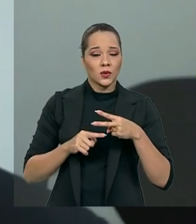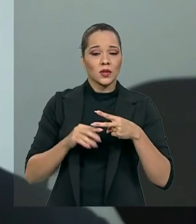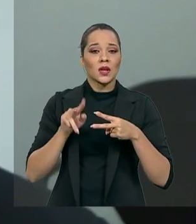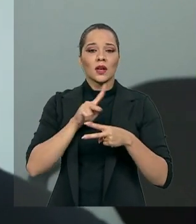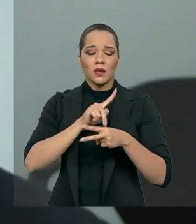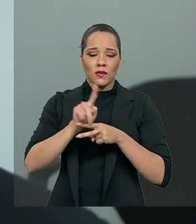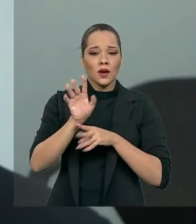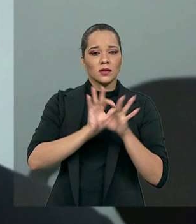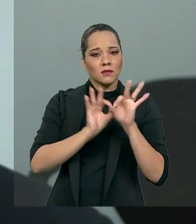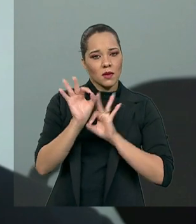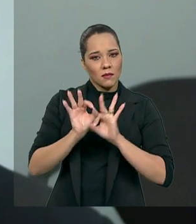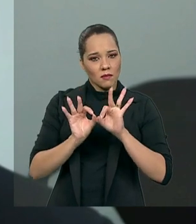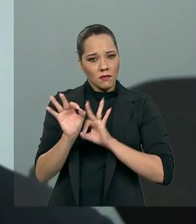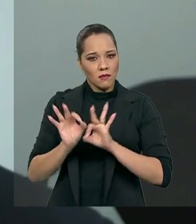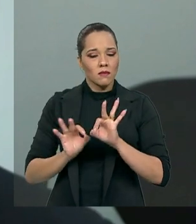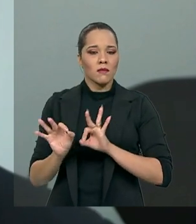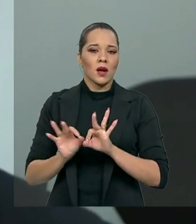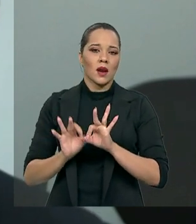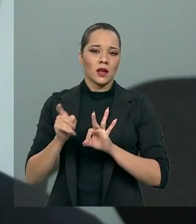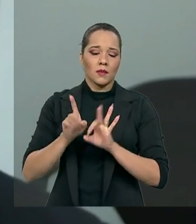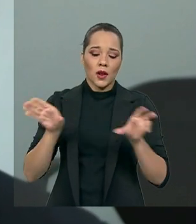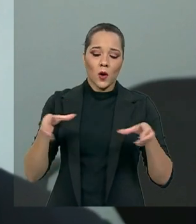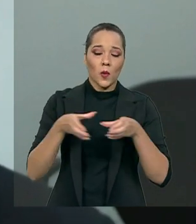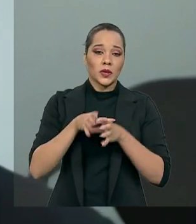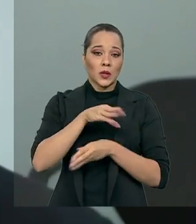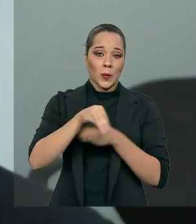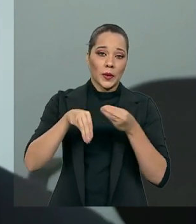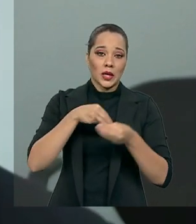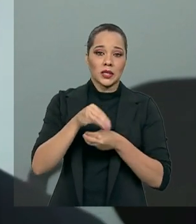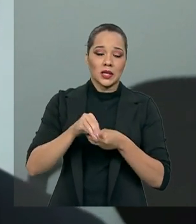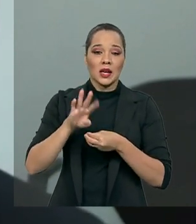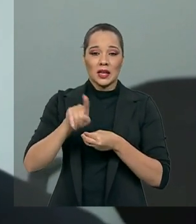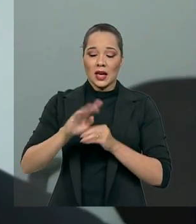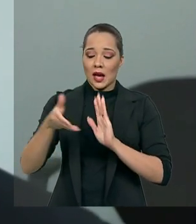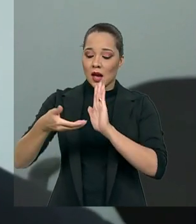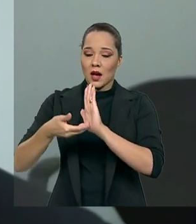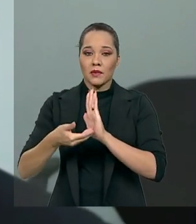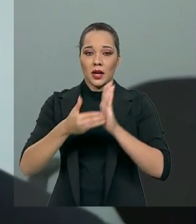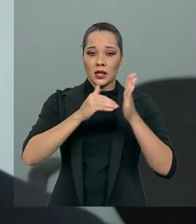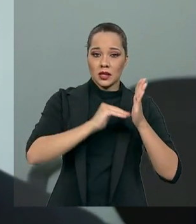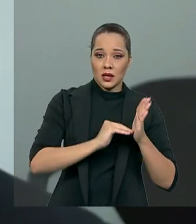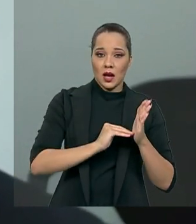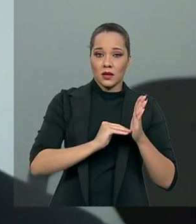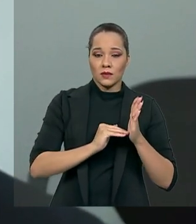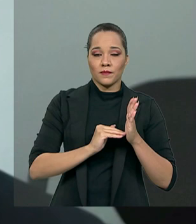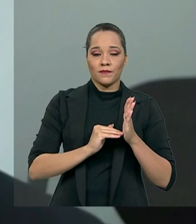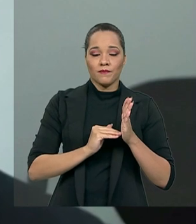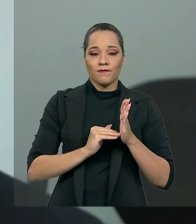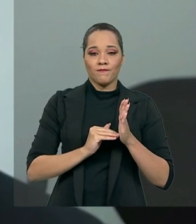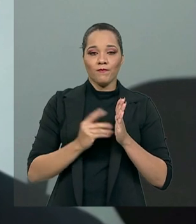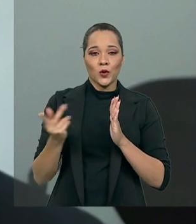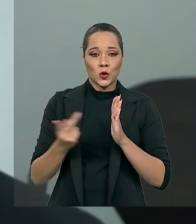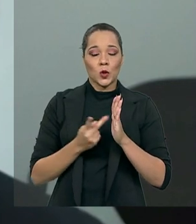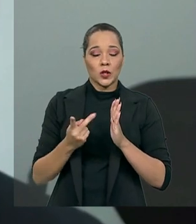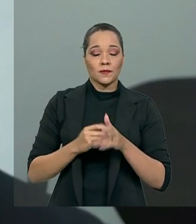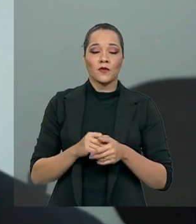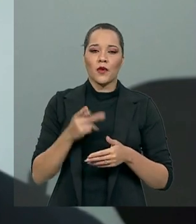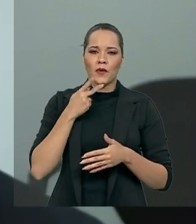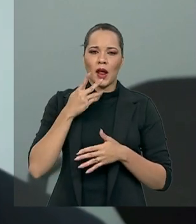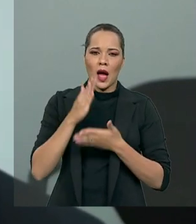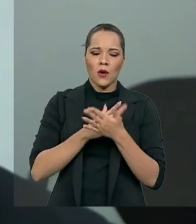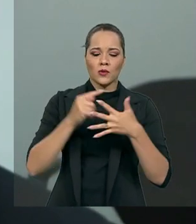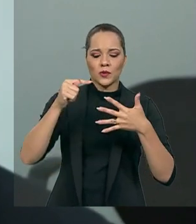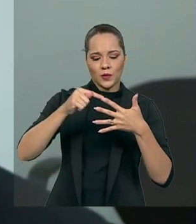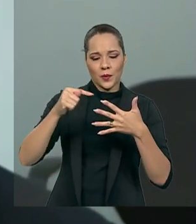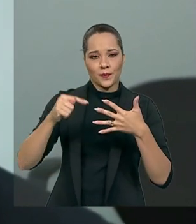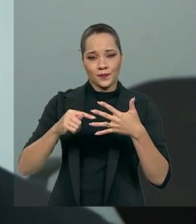ser preparado pela comissão mista, Câmara e Senado. Eu vou citar alguns pontos. Por